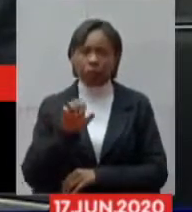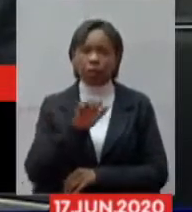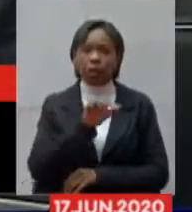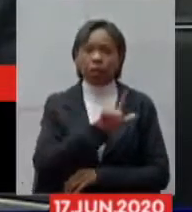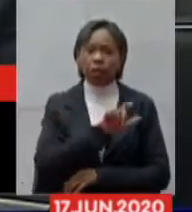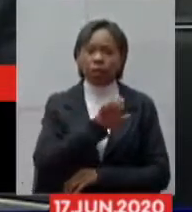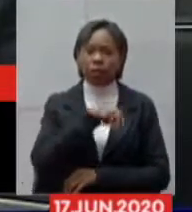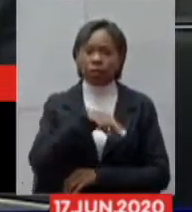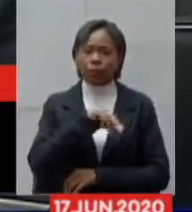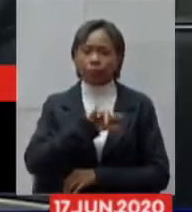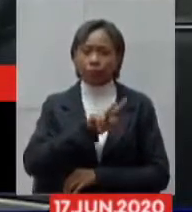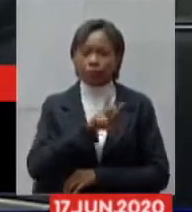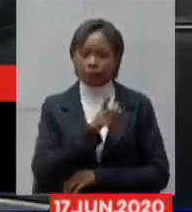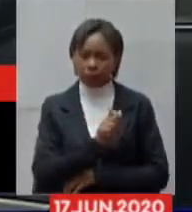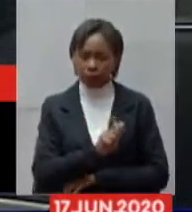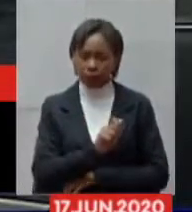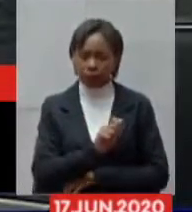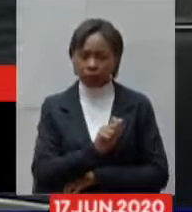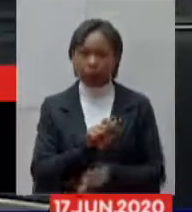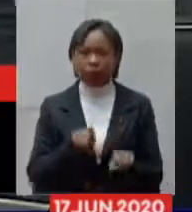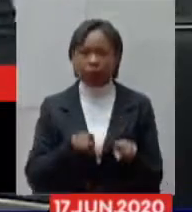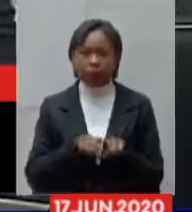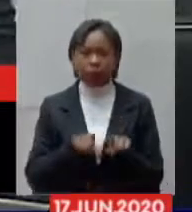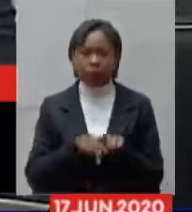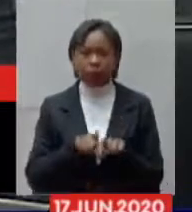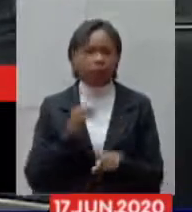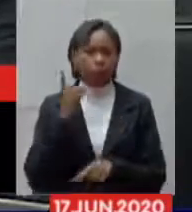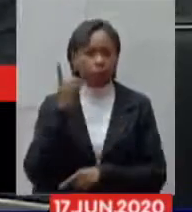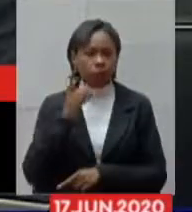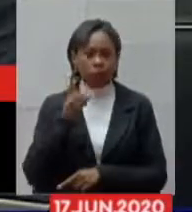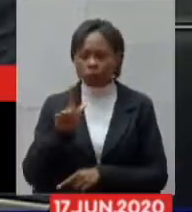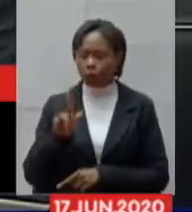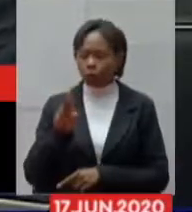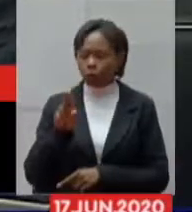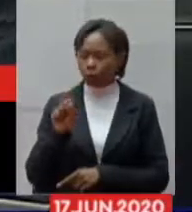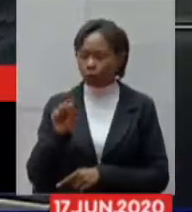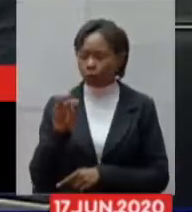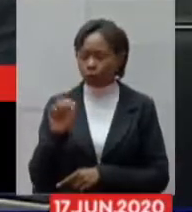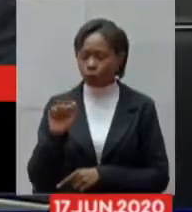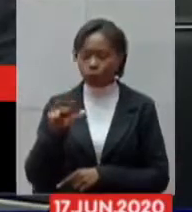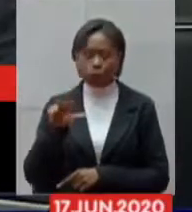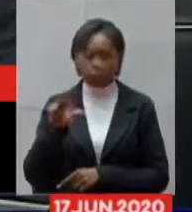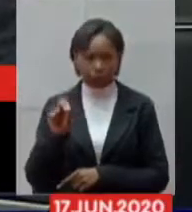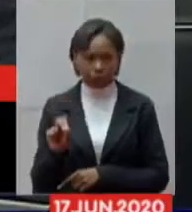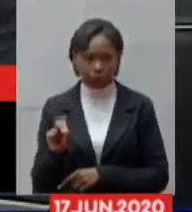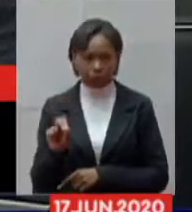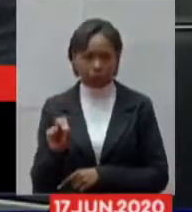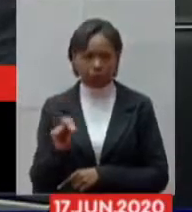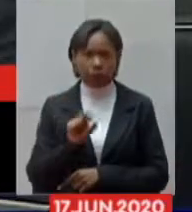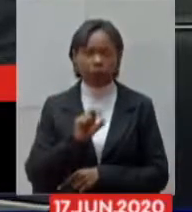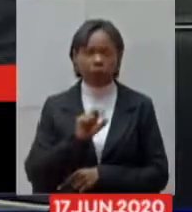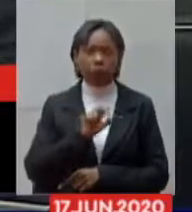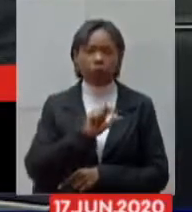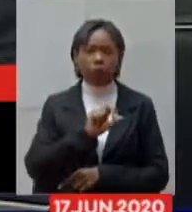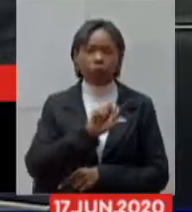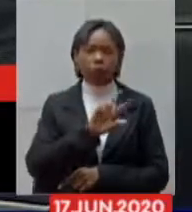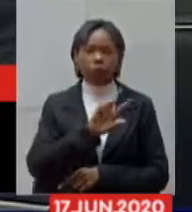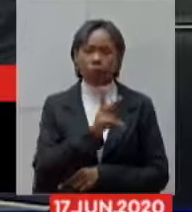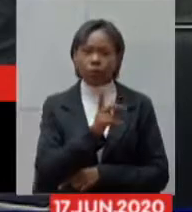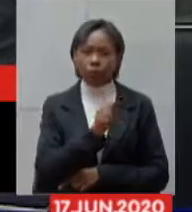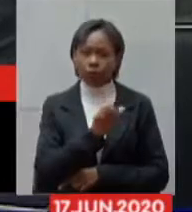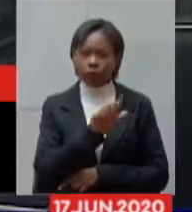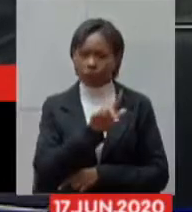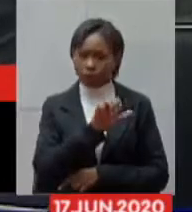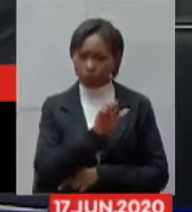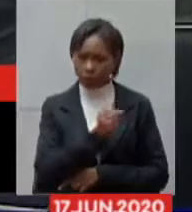o deputado Gustavo Mitre deputado Charles Santos deputado Oswaldo